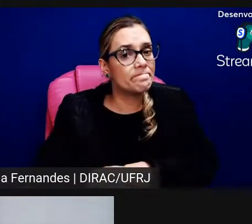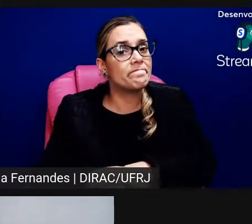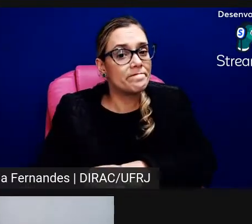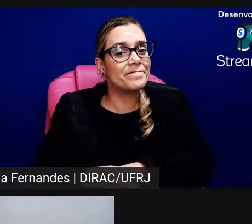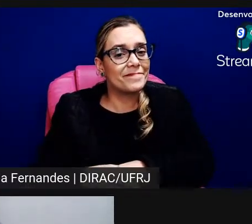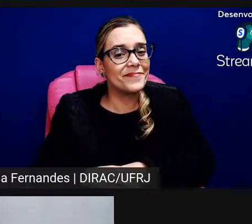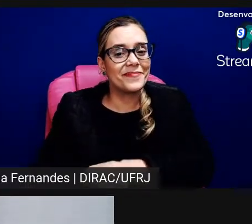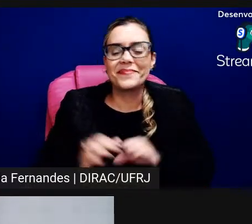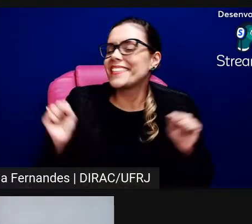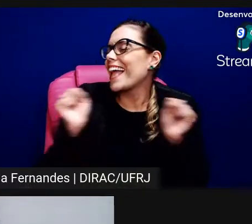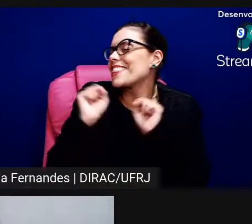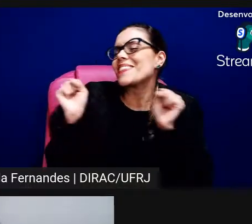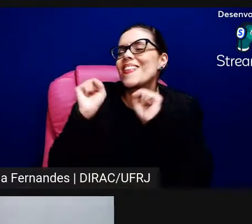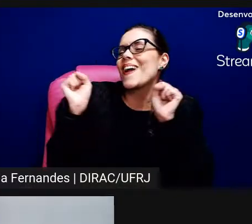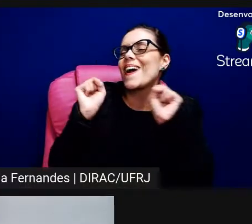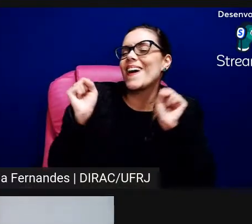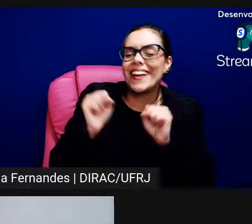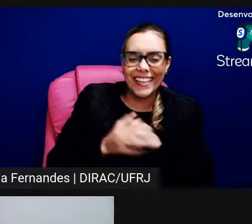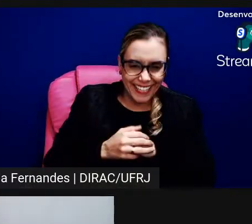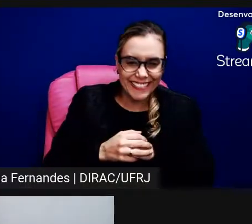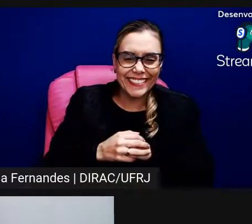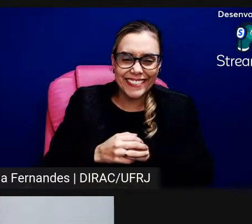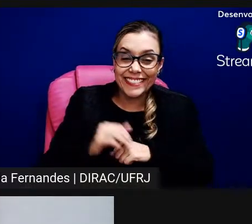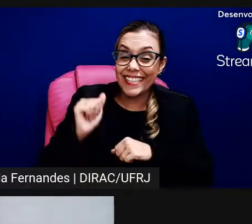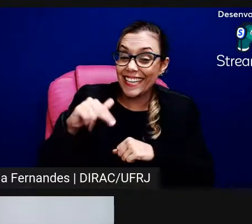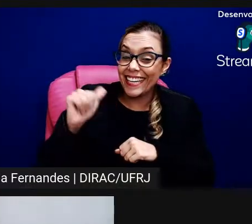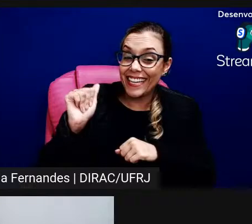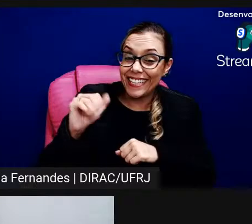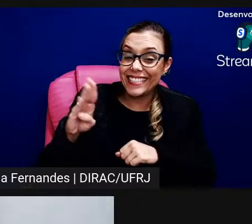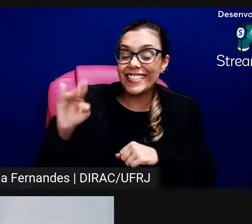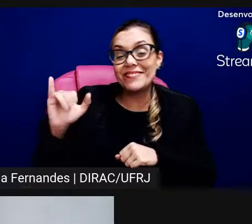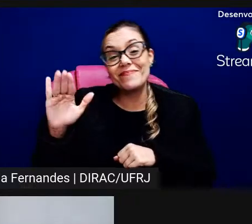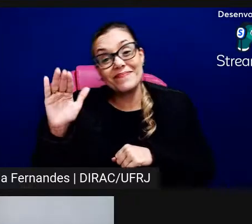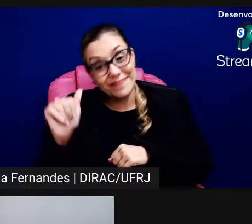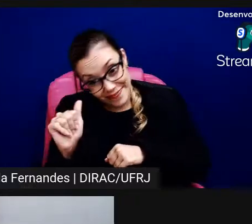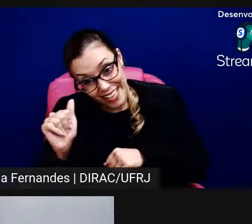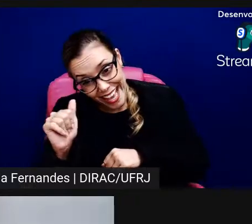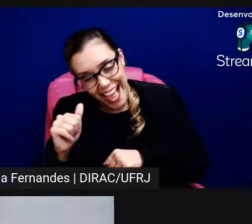adorei Ana Bia a nossa mediadora aqui entre Ana e Bia